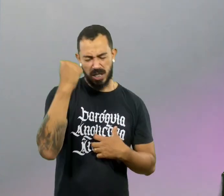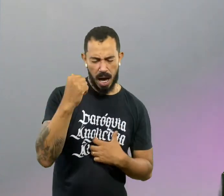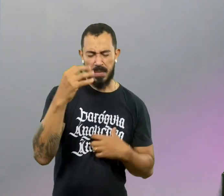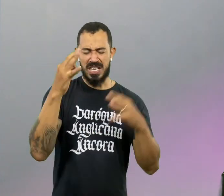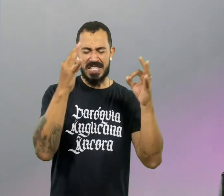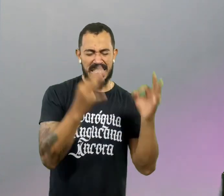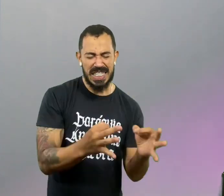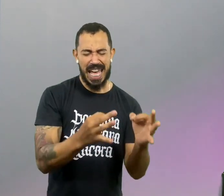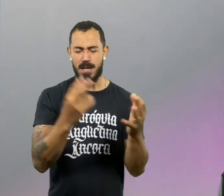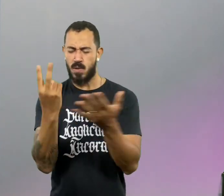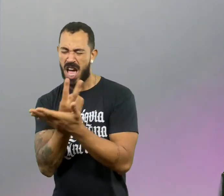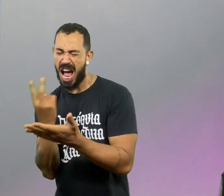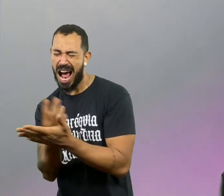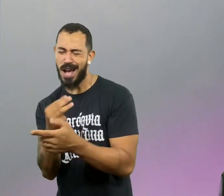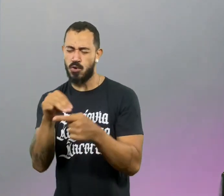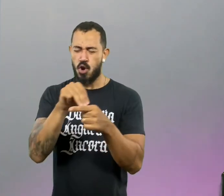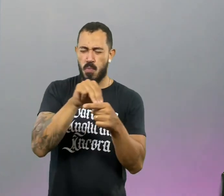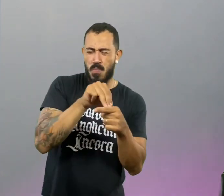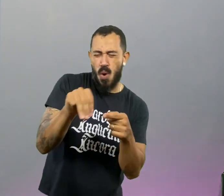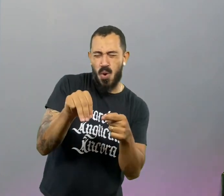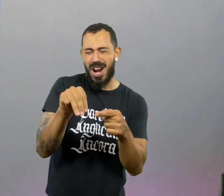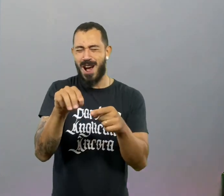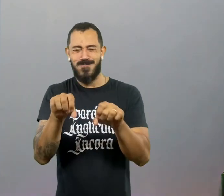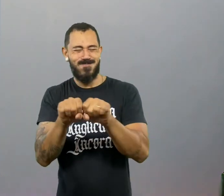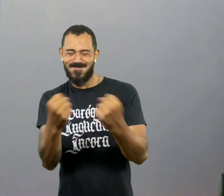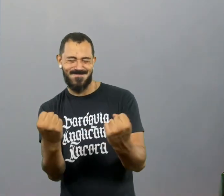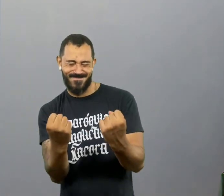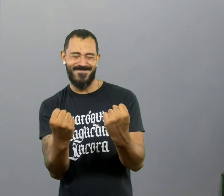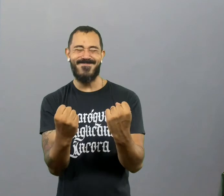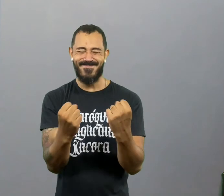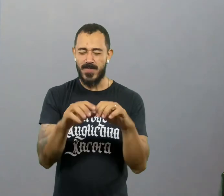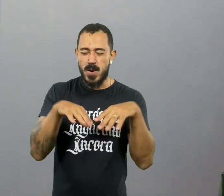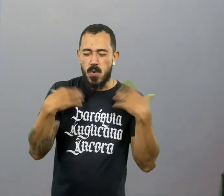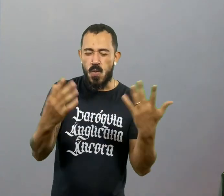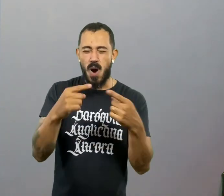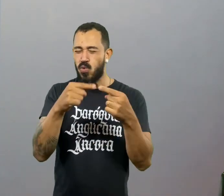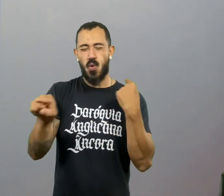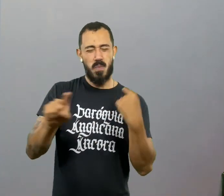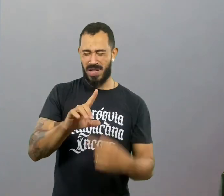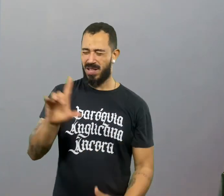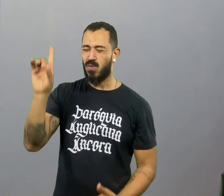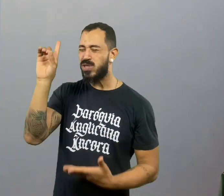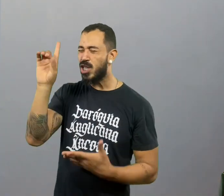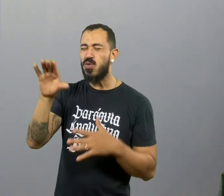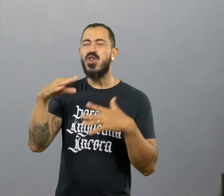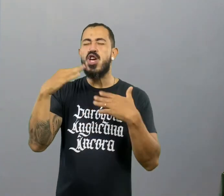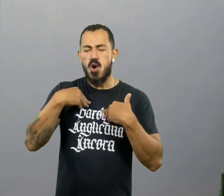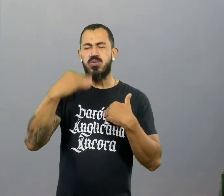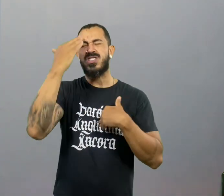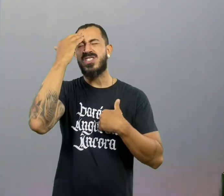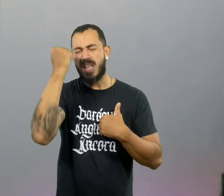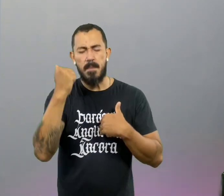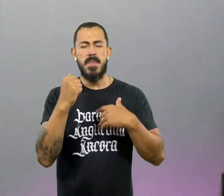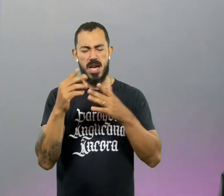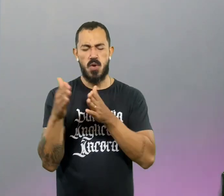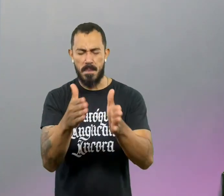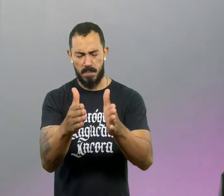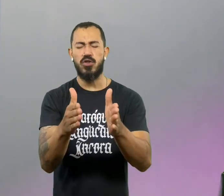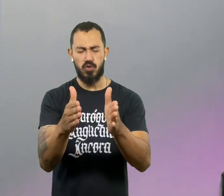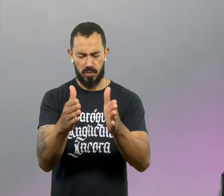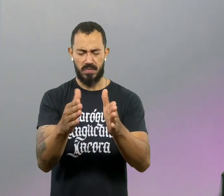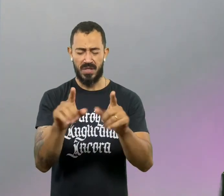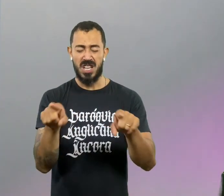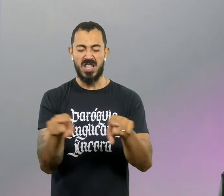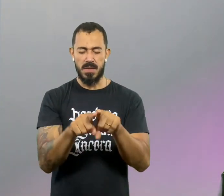errado, o que é moral, que é imoral, o que está de acordo com o teu padrão que não dá, o que não está, para que eu possa fazer boas decisões, Pai.